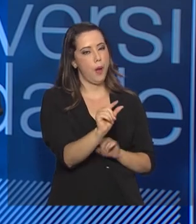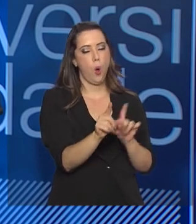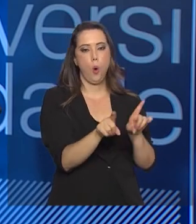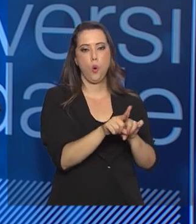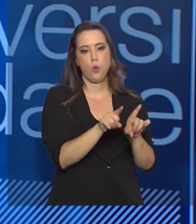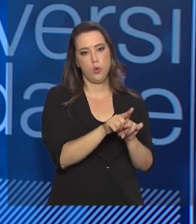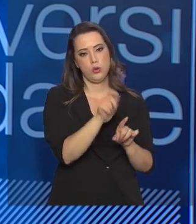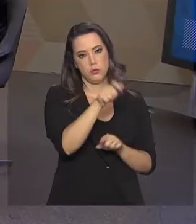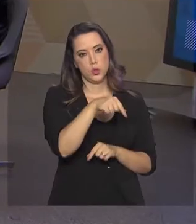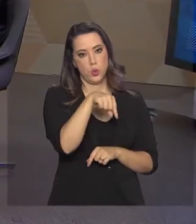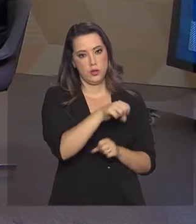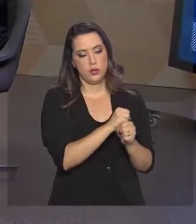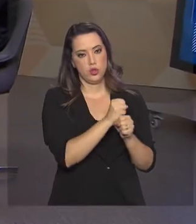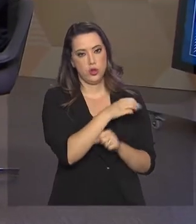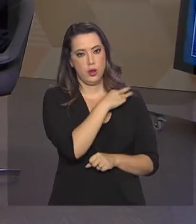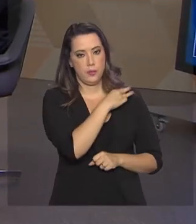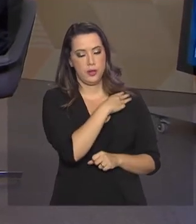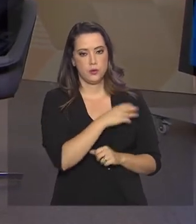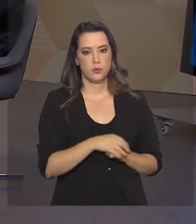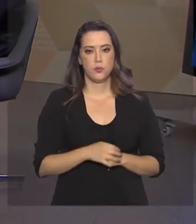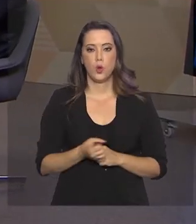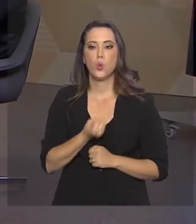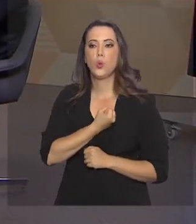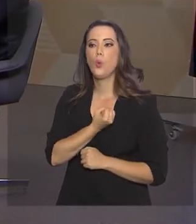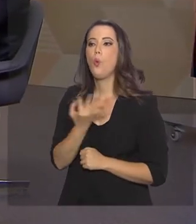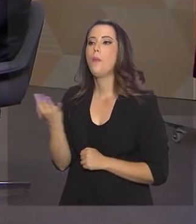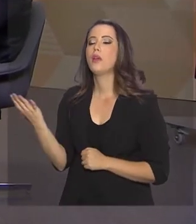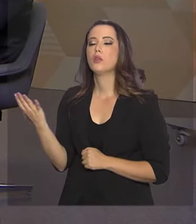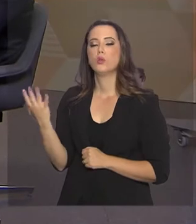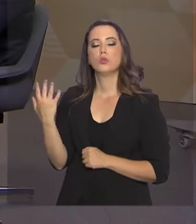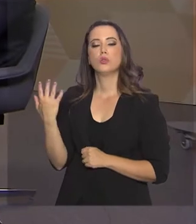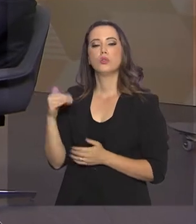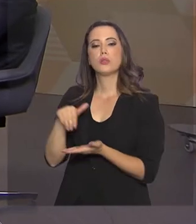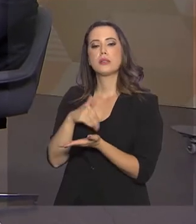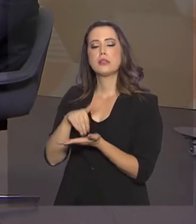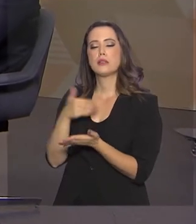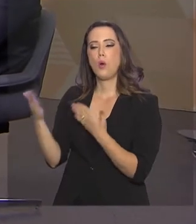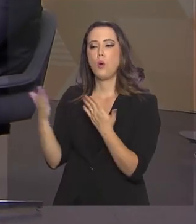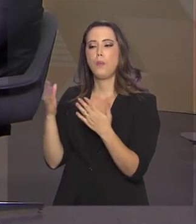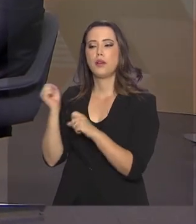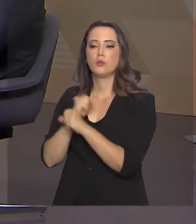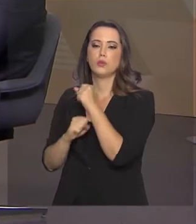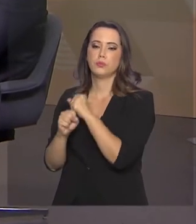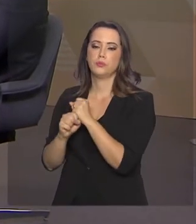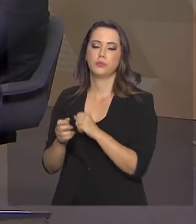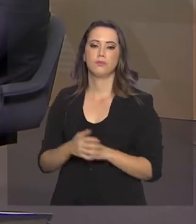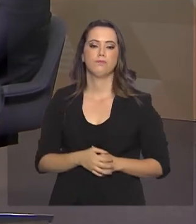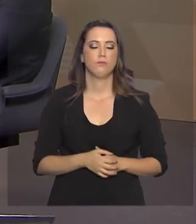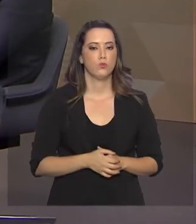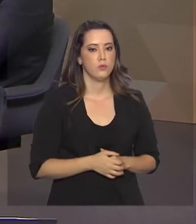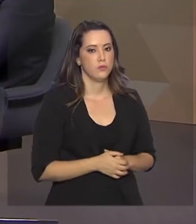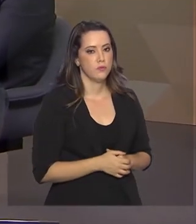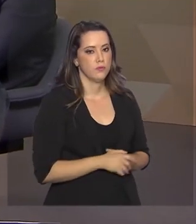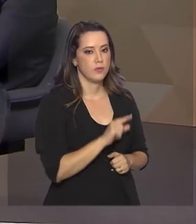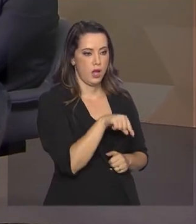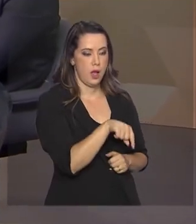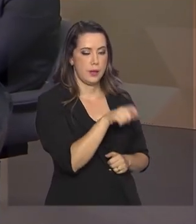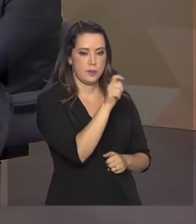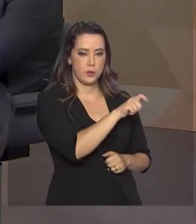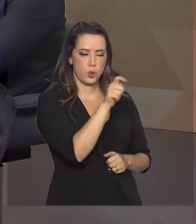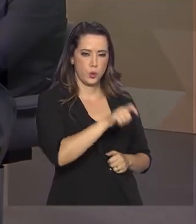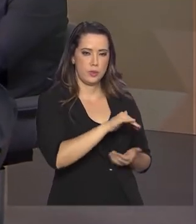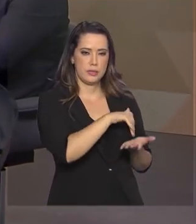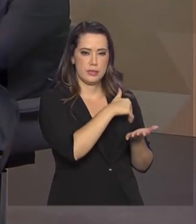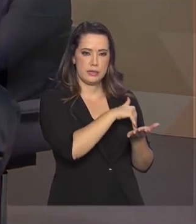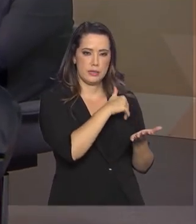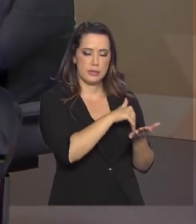milhões de candidatos. Qual foi o número de inscrições deste ano em comparação aos anos anteriores? O número de inscritos no Enem tem